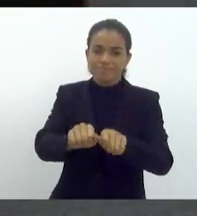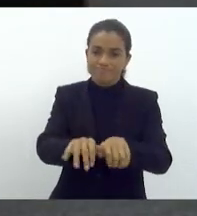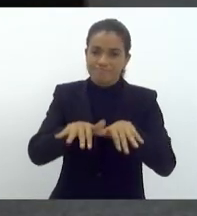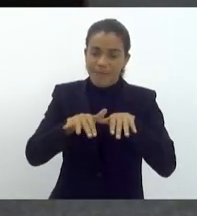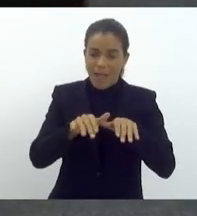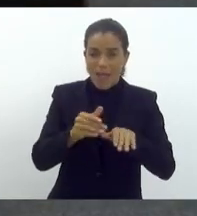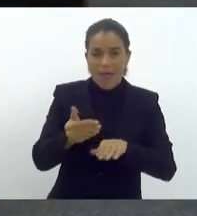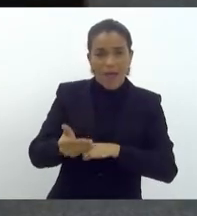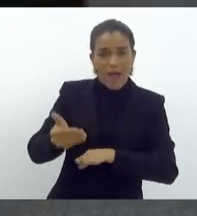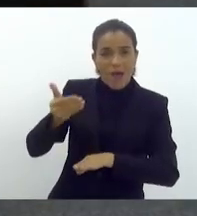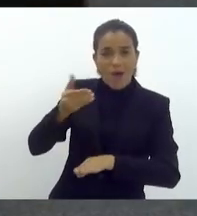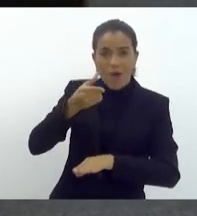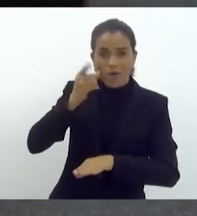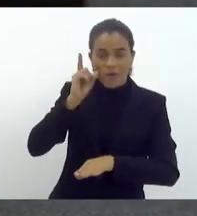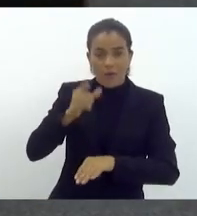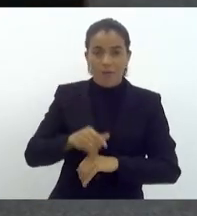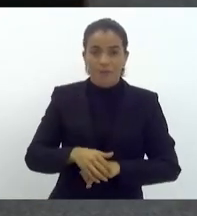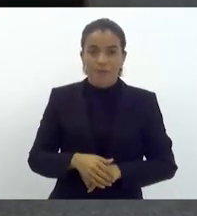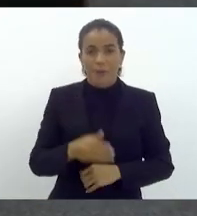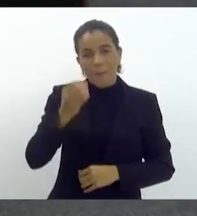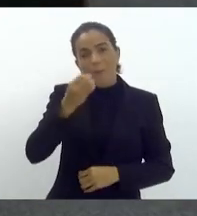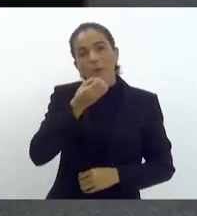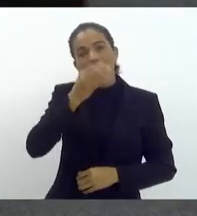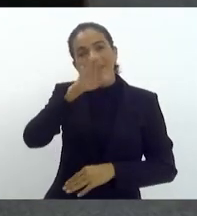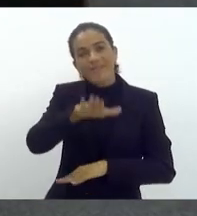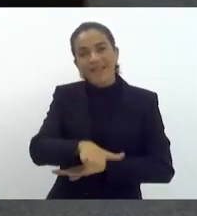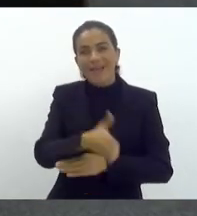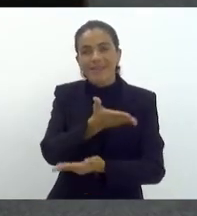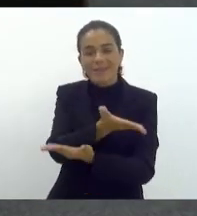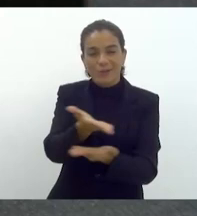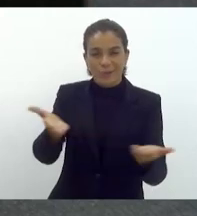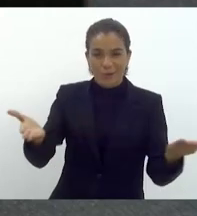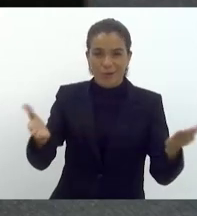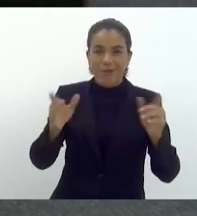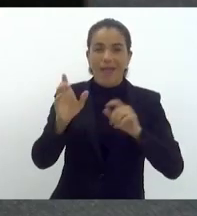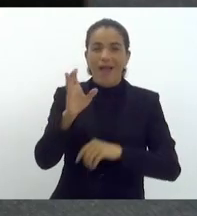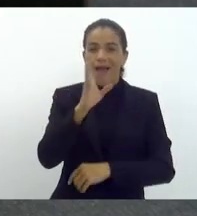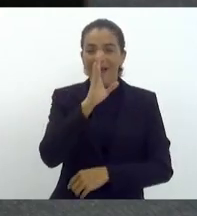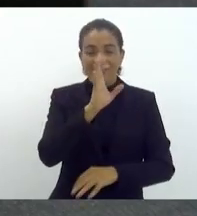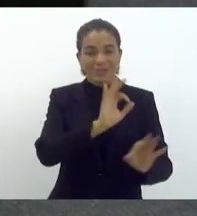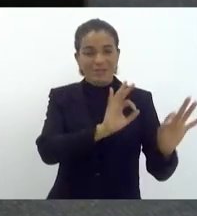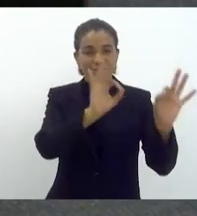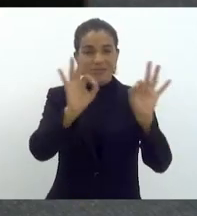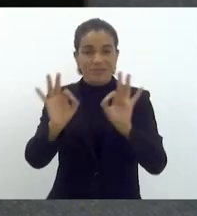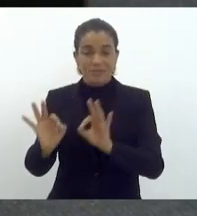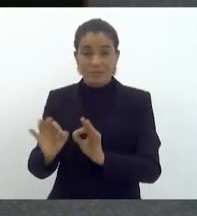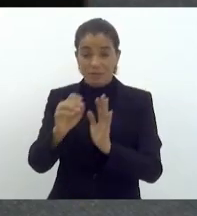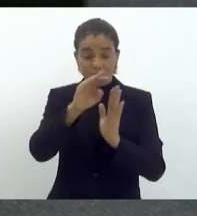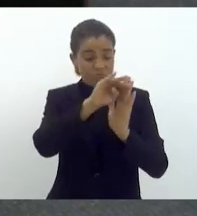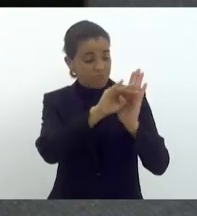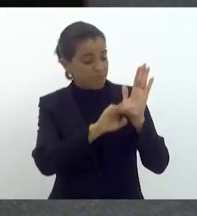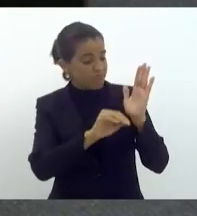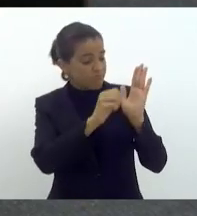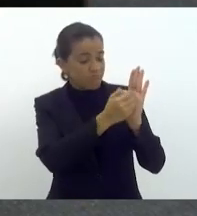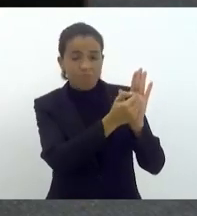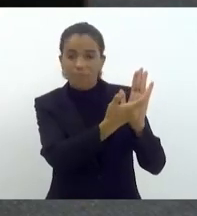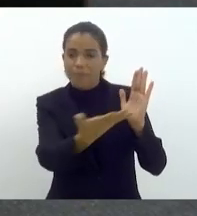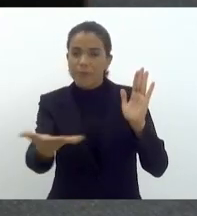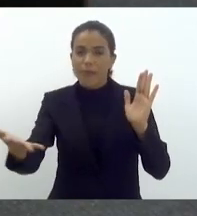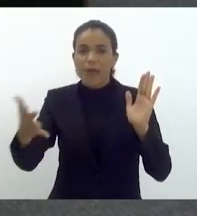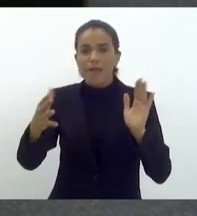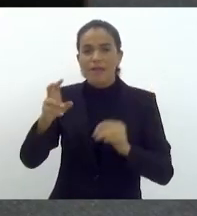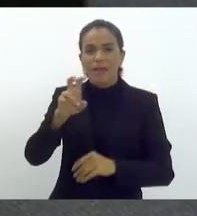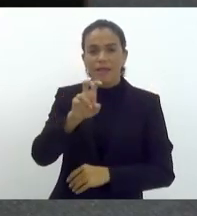Boa tarde, presidente. Boa tarde a todos os que nos acompanham e assistem. A ata reflete com a exatidão ocorrida na